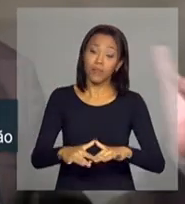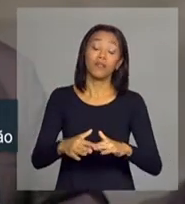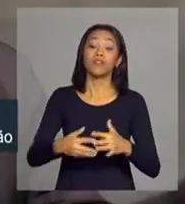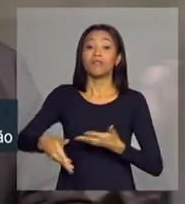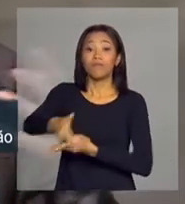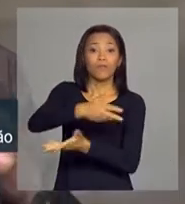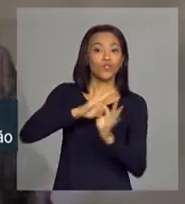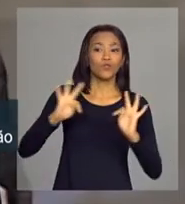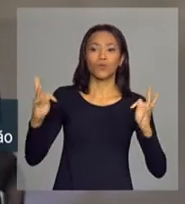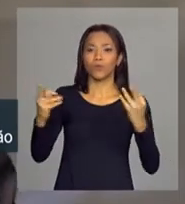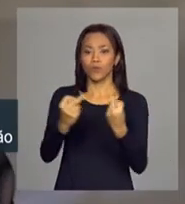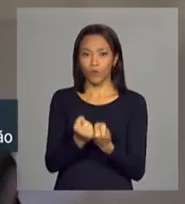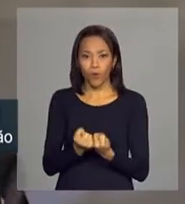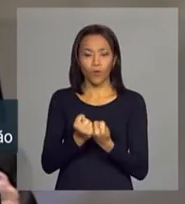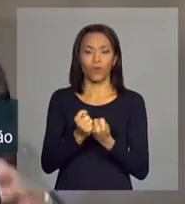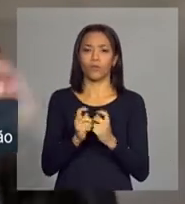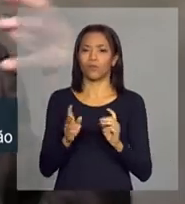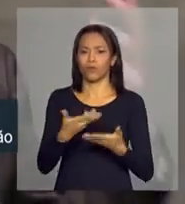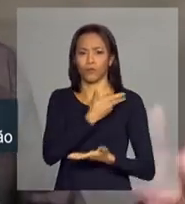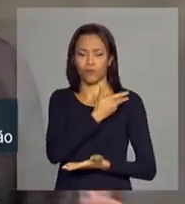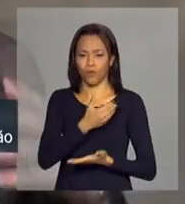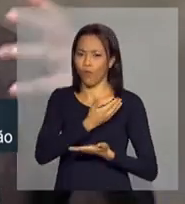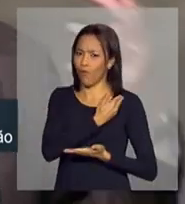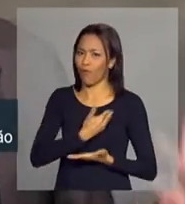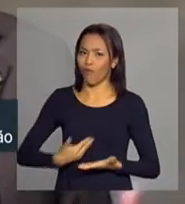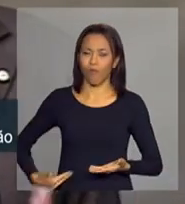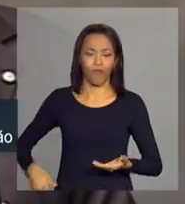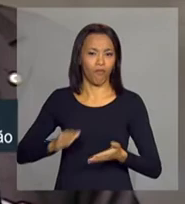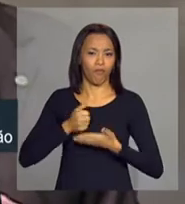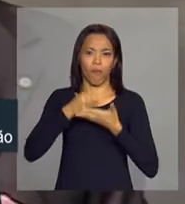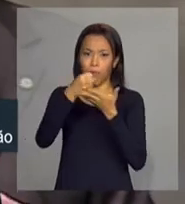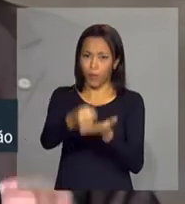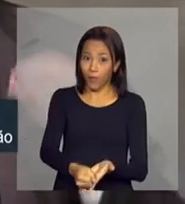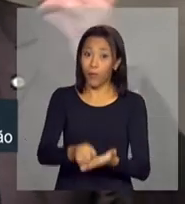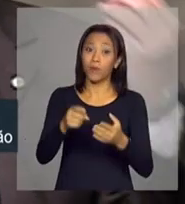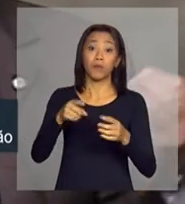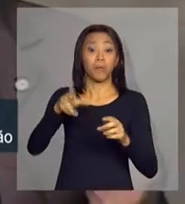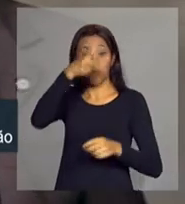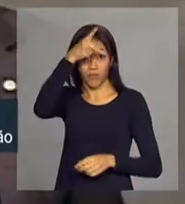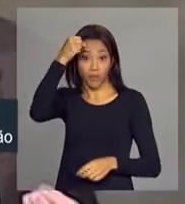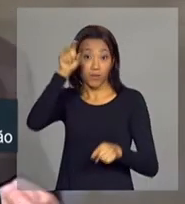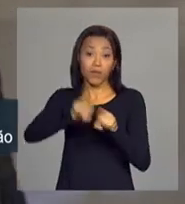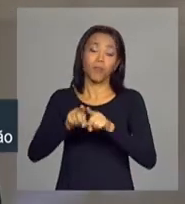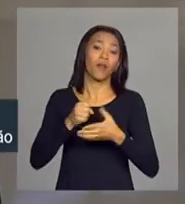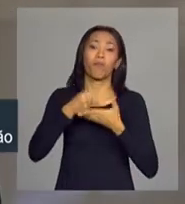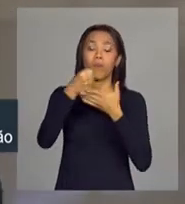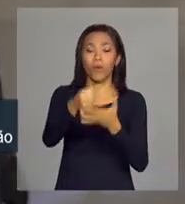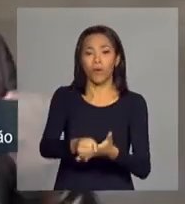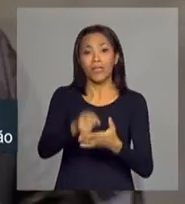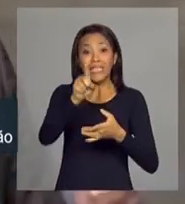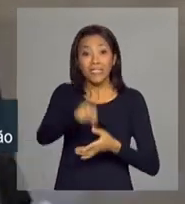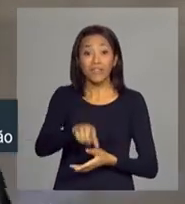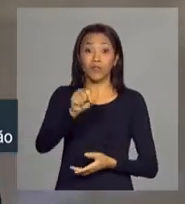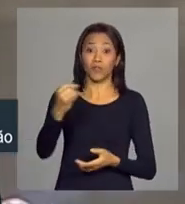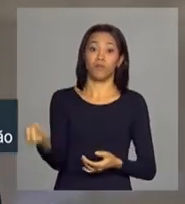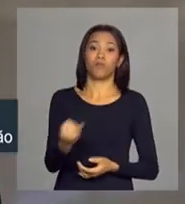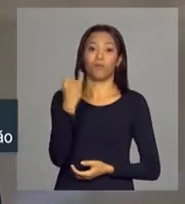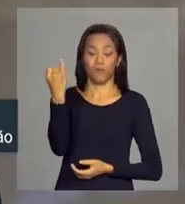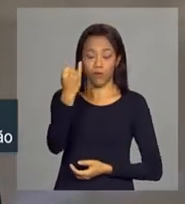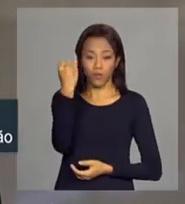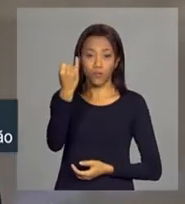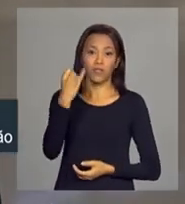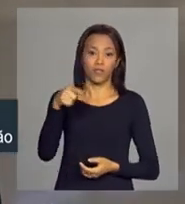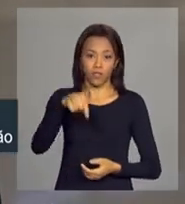envolvimento de toda a estrutura do governo, de prefeituras, isso foi um elemento bastante destacado nesse